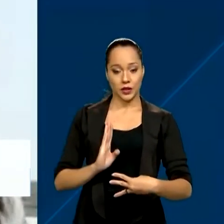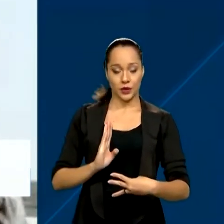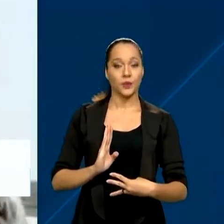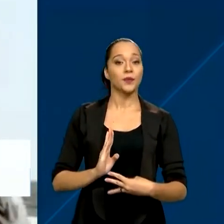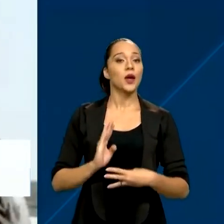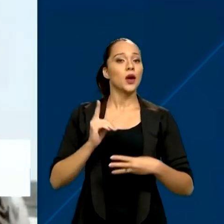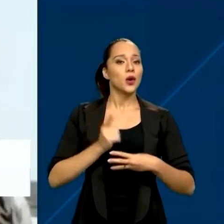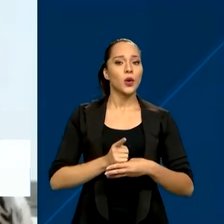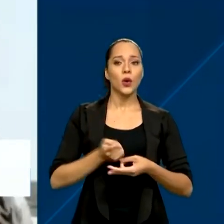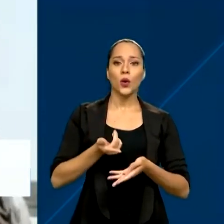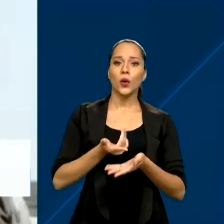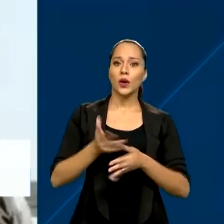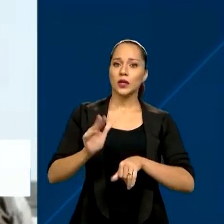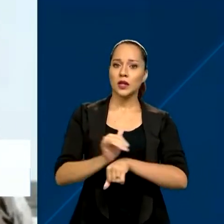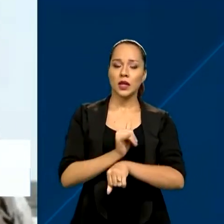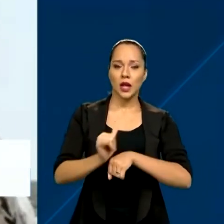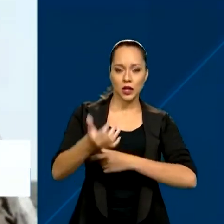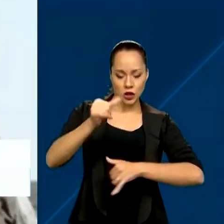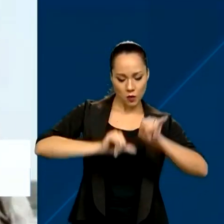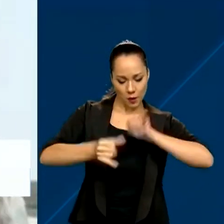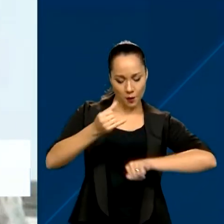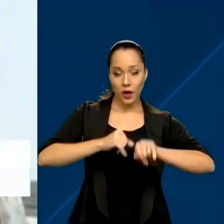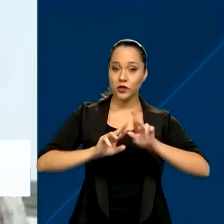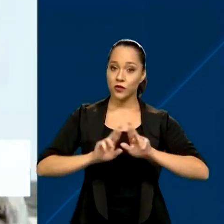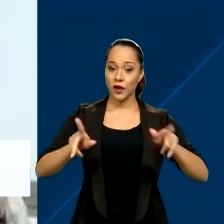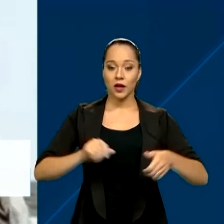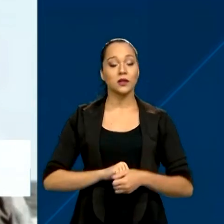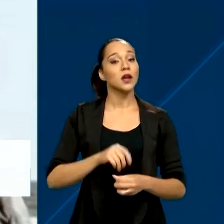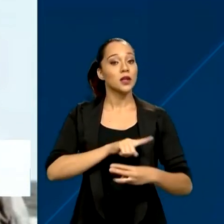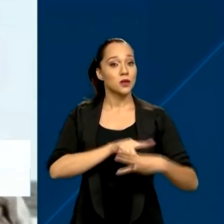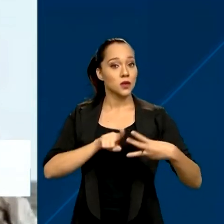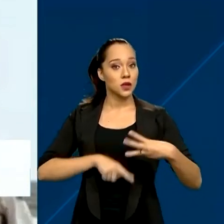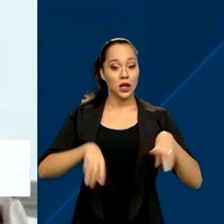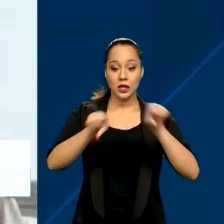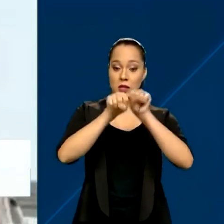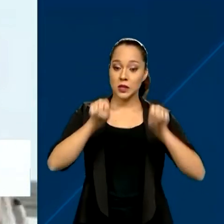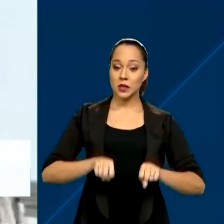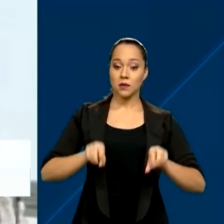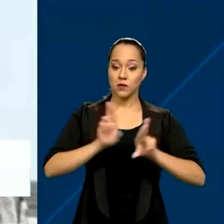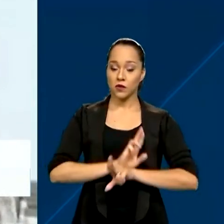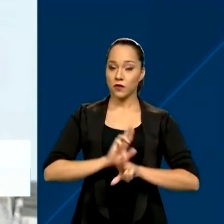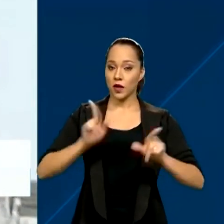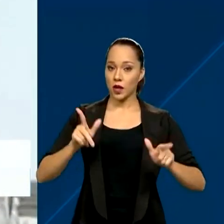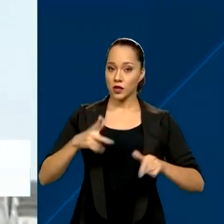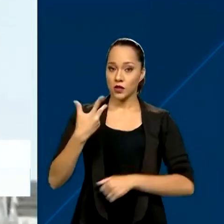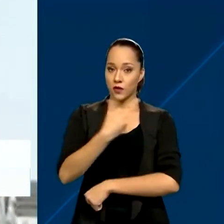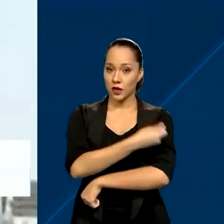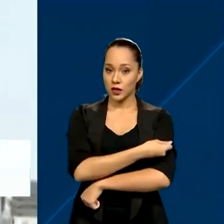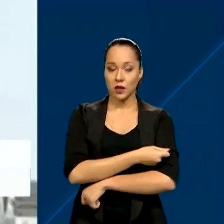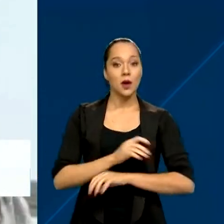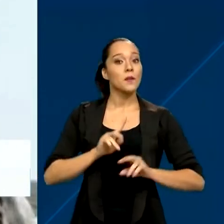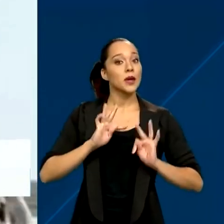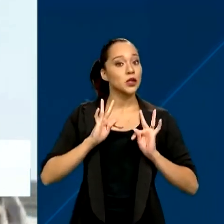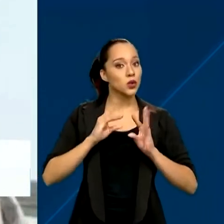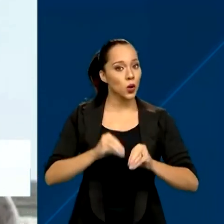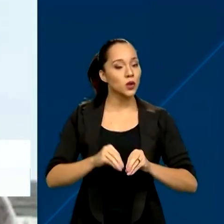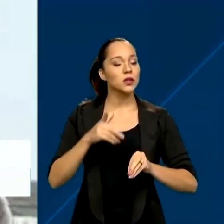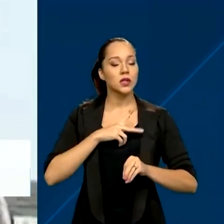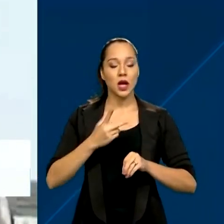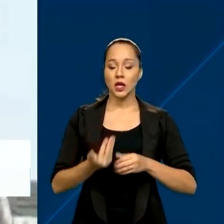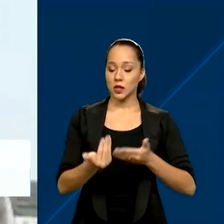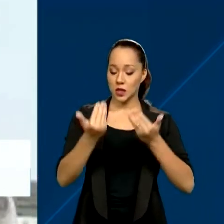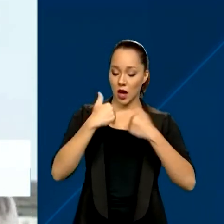plataformas completamente diferentes. Então são três sistemas completamente diferentes que todas elas induzem a